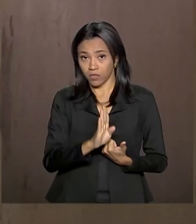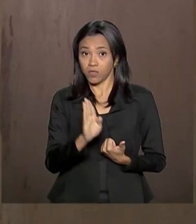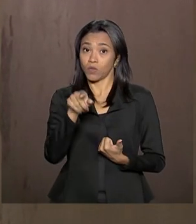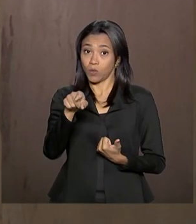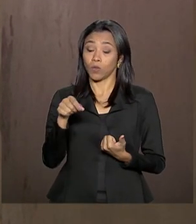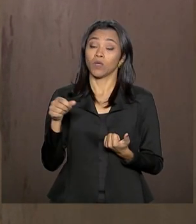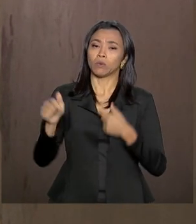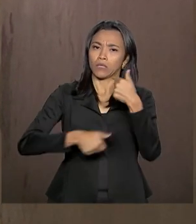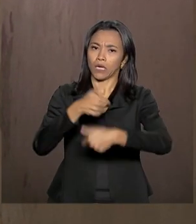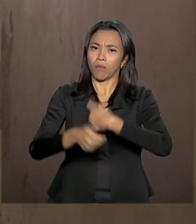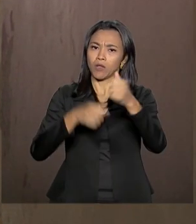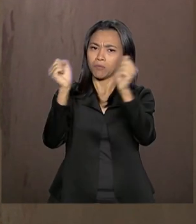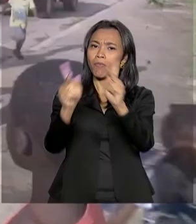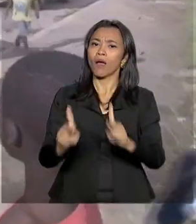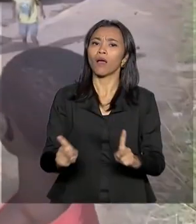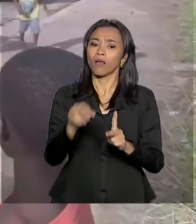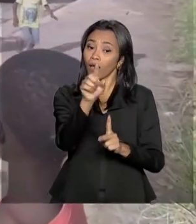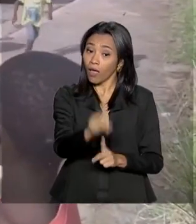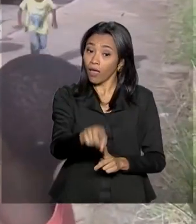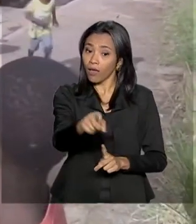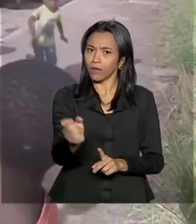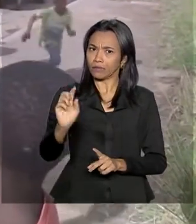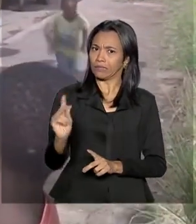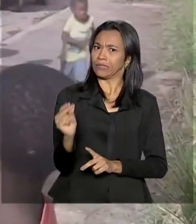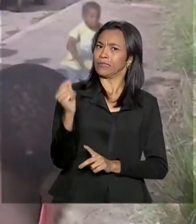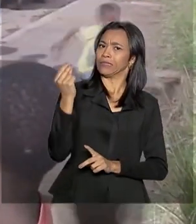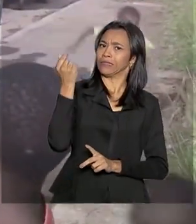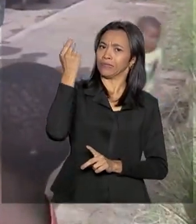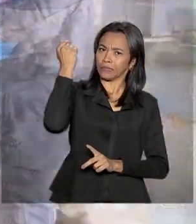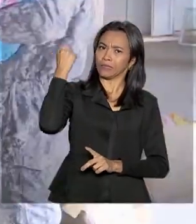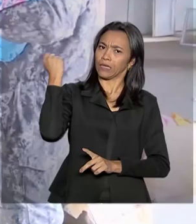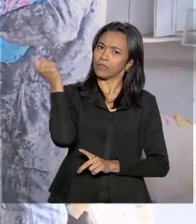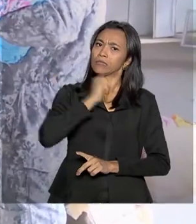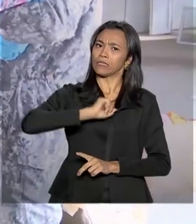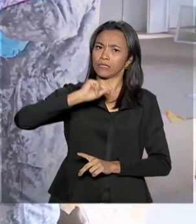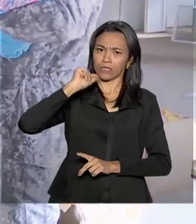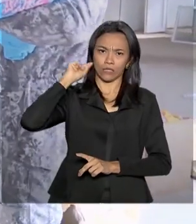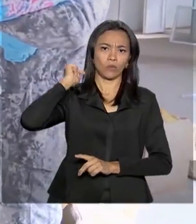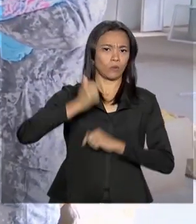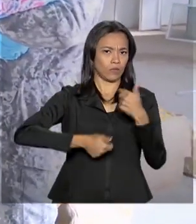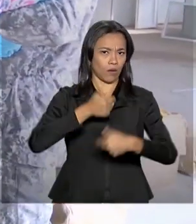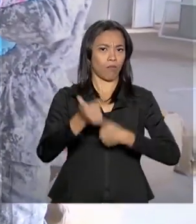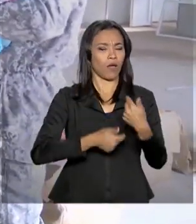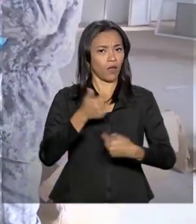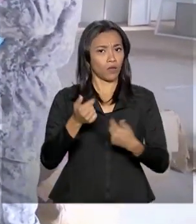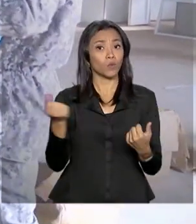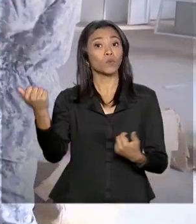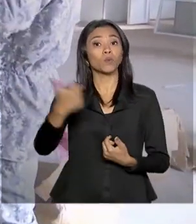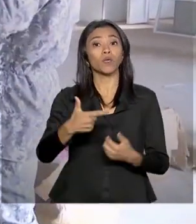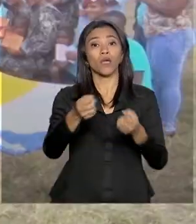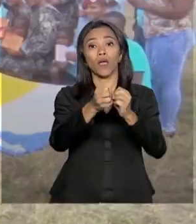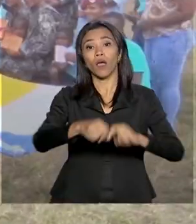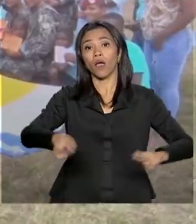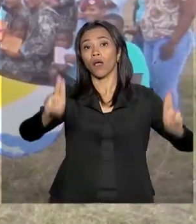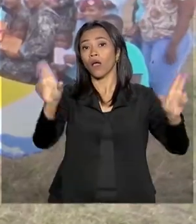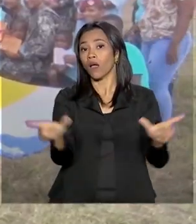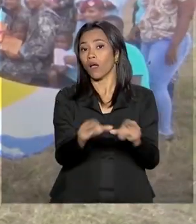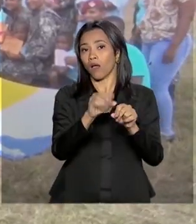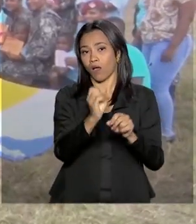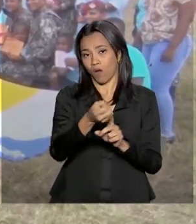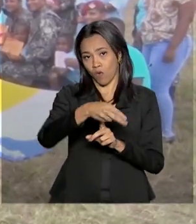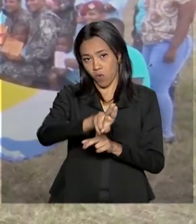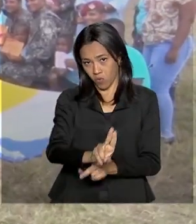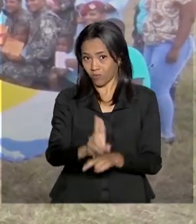é mais antiga até mesmo que a criação da Organização das Nações Unidas, a ONU. E com Moçambique,